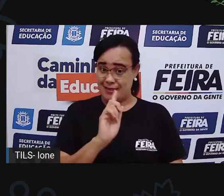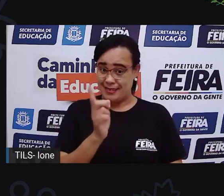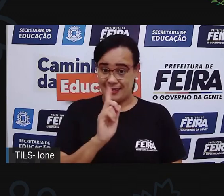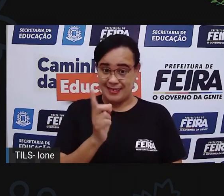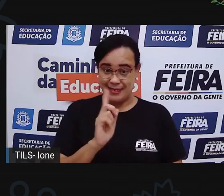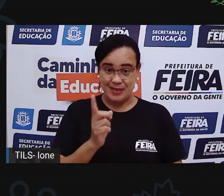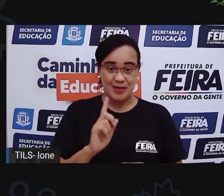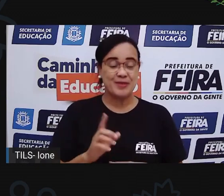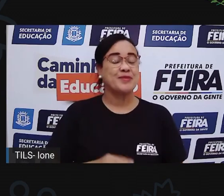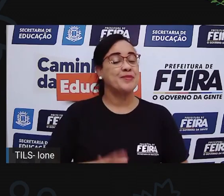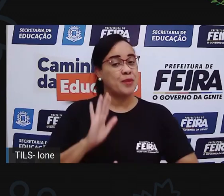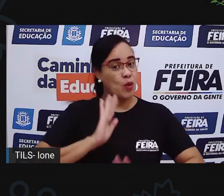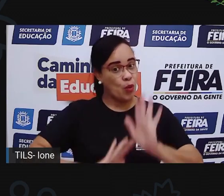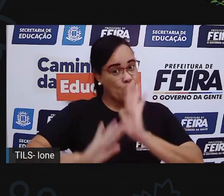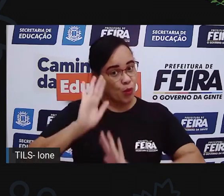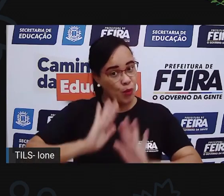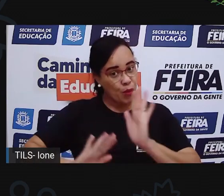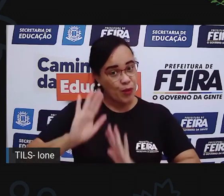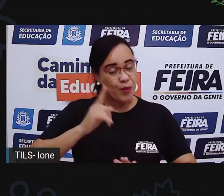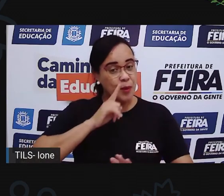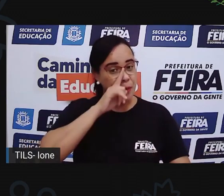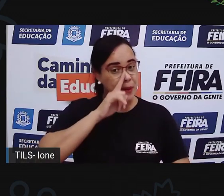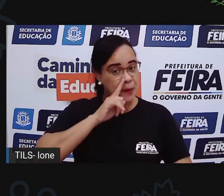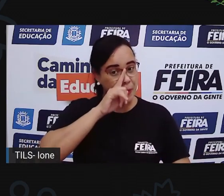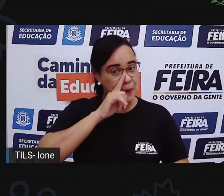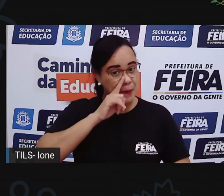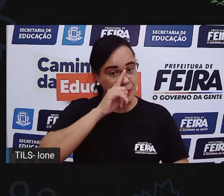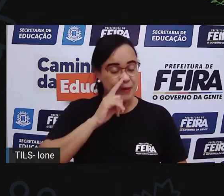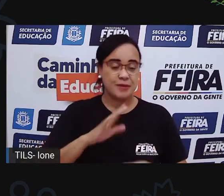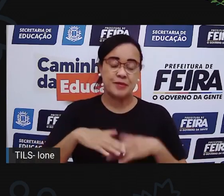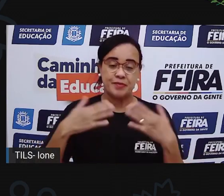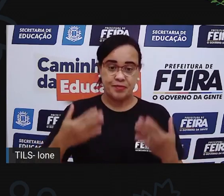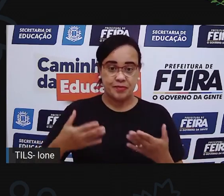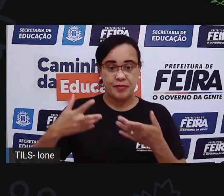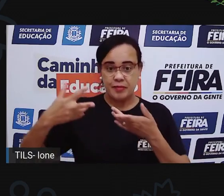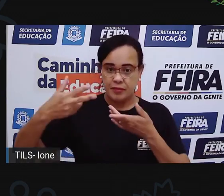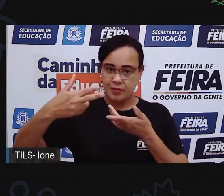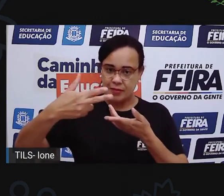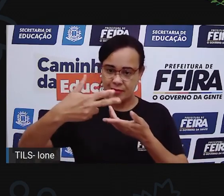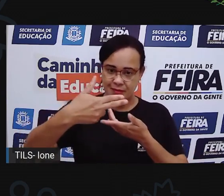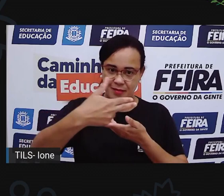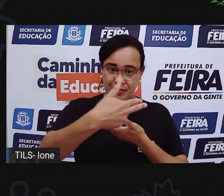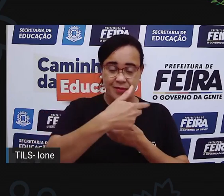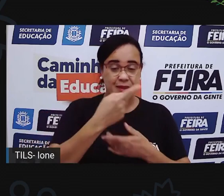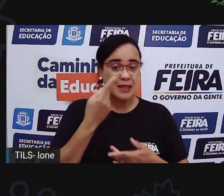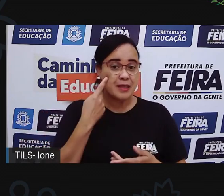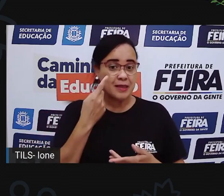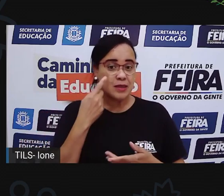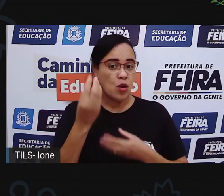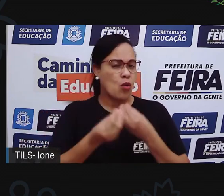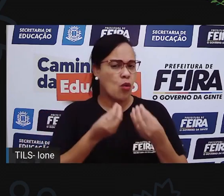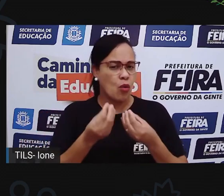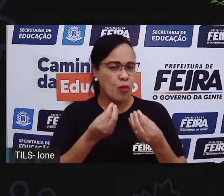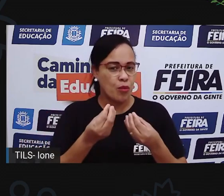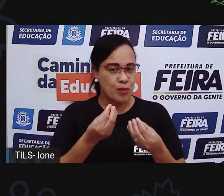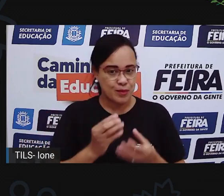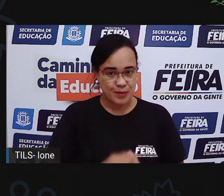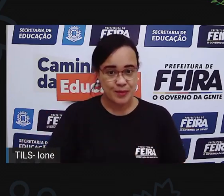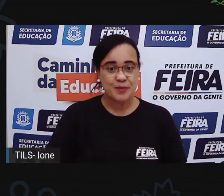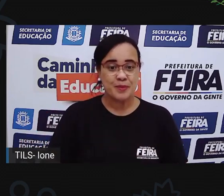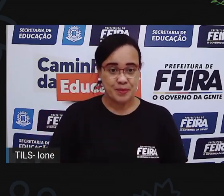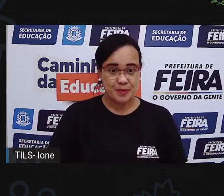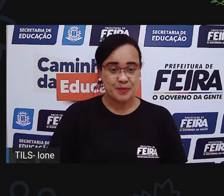né, para não correr risco de vocês se machucarem. A Pro vai cortar aqui e vocês vão ver como ela é durinha, tá bom? Então a Pro vai só abrir aqui, ó,